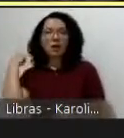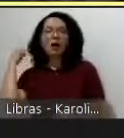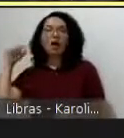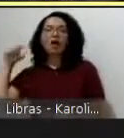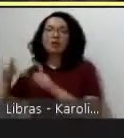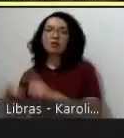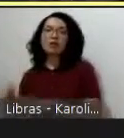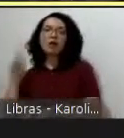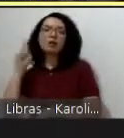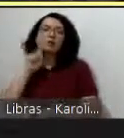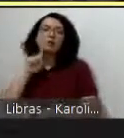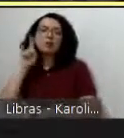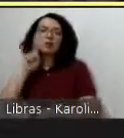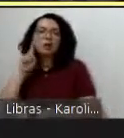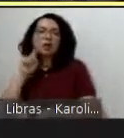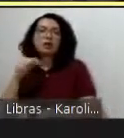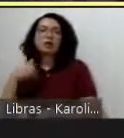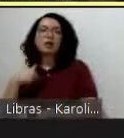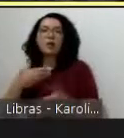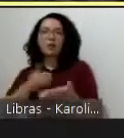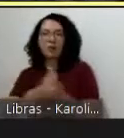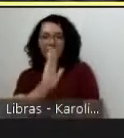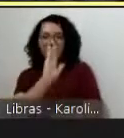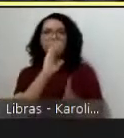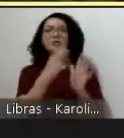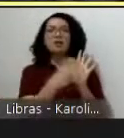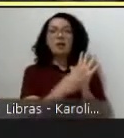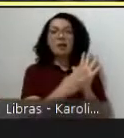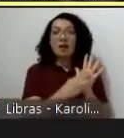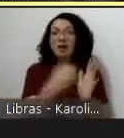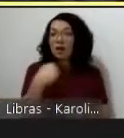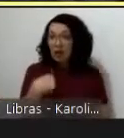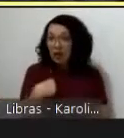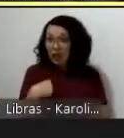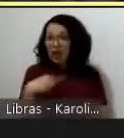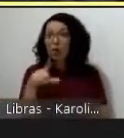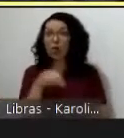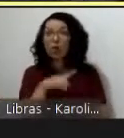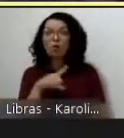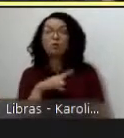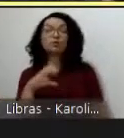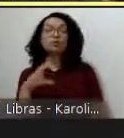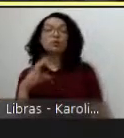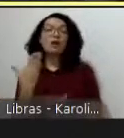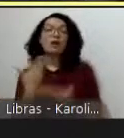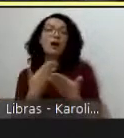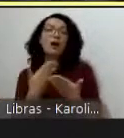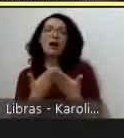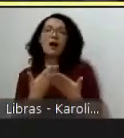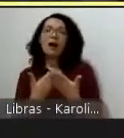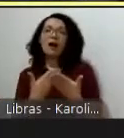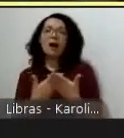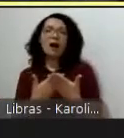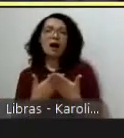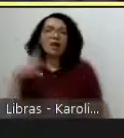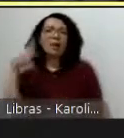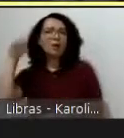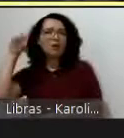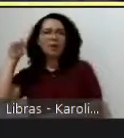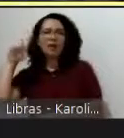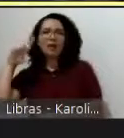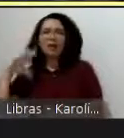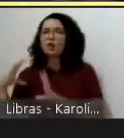eu tinha aula de alunos da universidade de todos os campos medicina